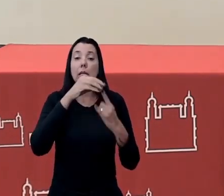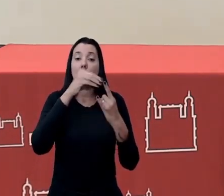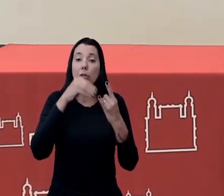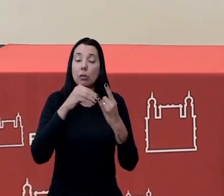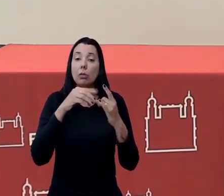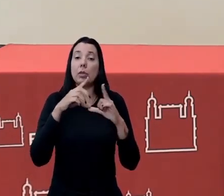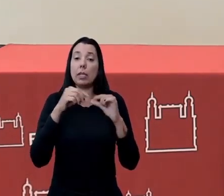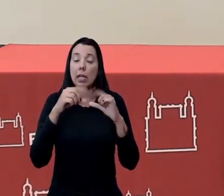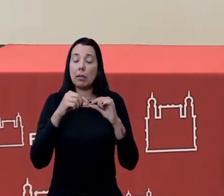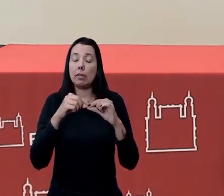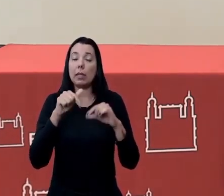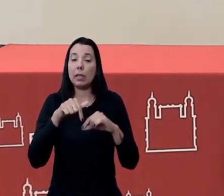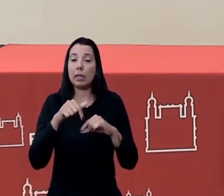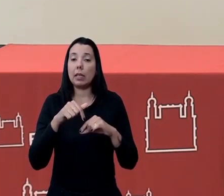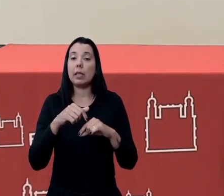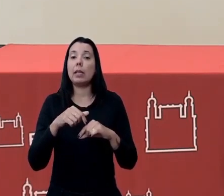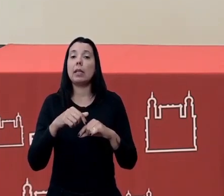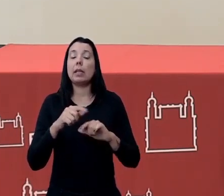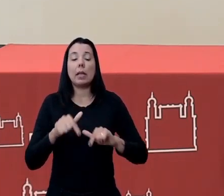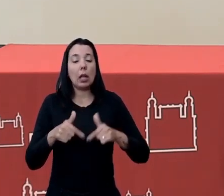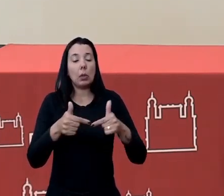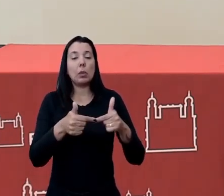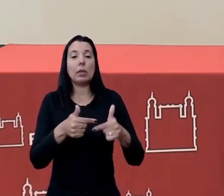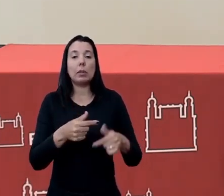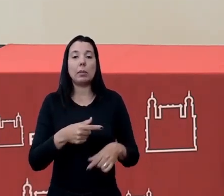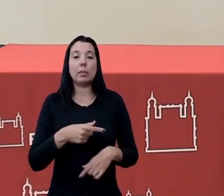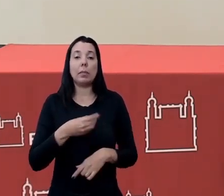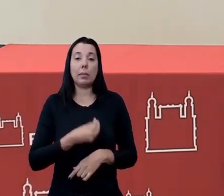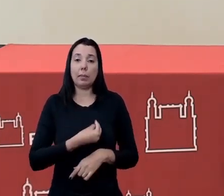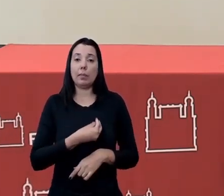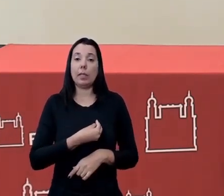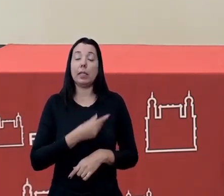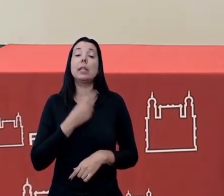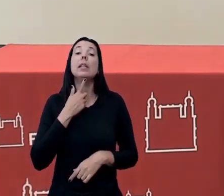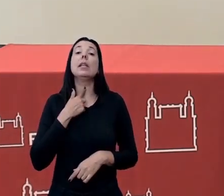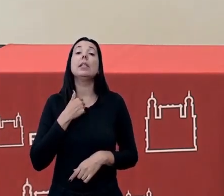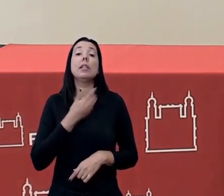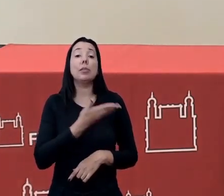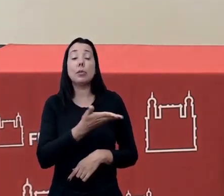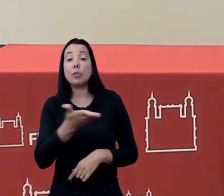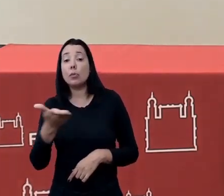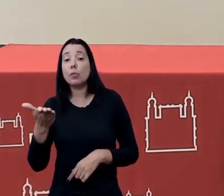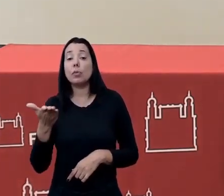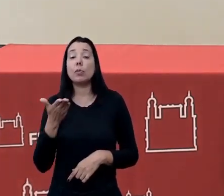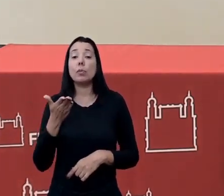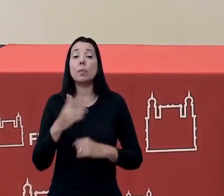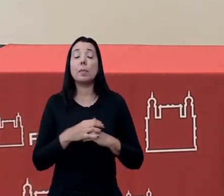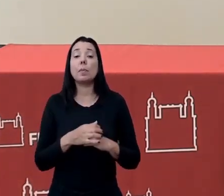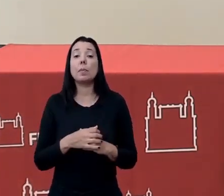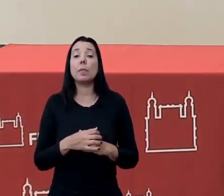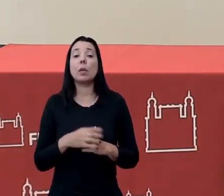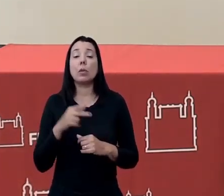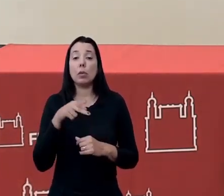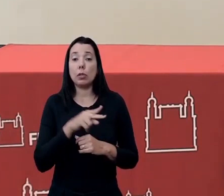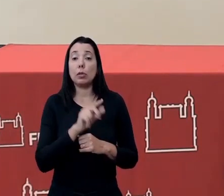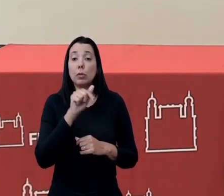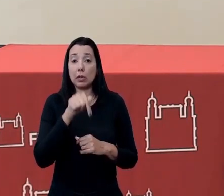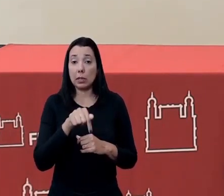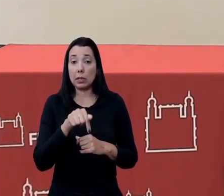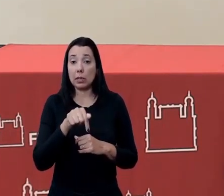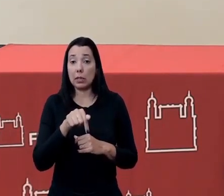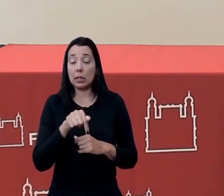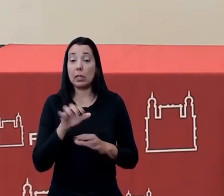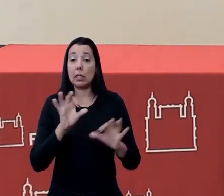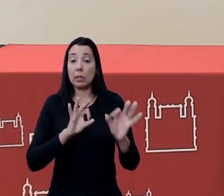ação em defesa da vida então é nesse sentido assim que eu desejo que todos vocês permaneçam aqui